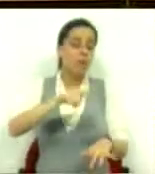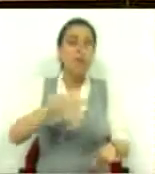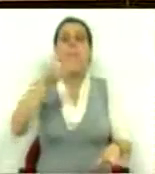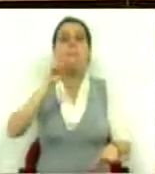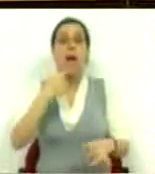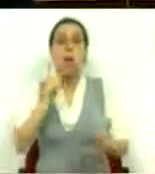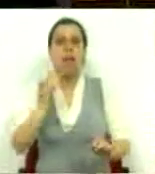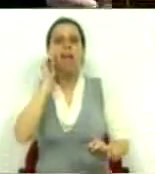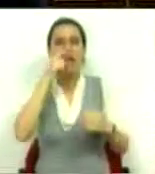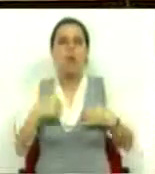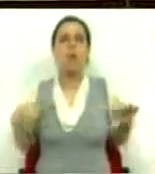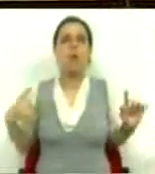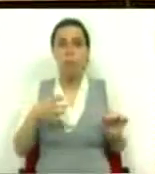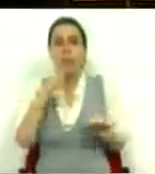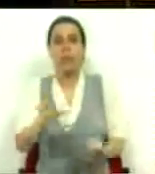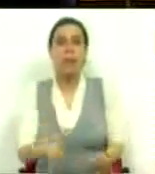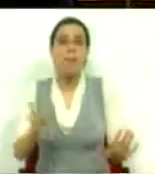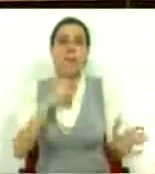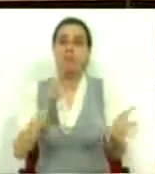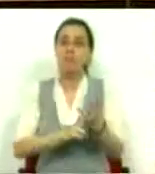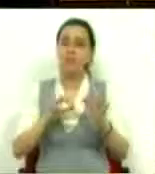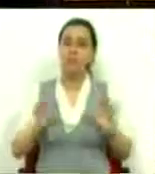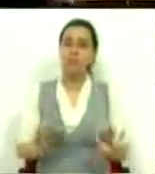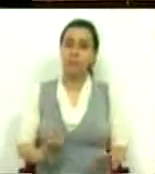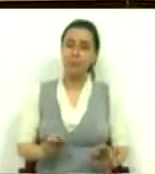não se acusa, quem serei eu? Agora, na verdade,